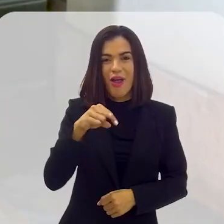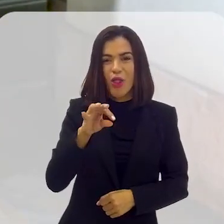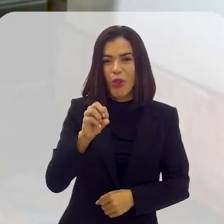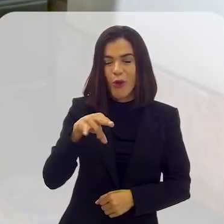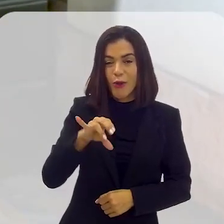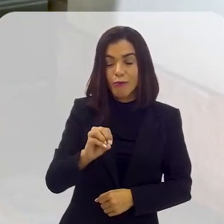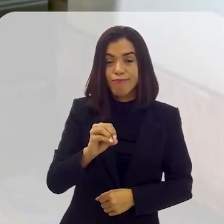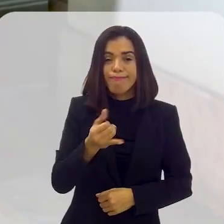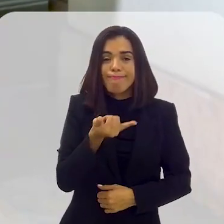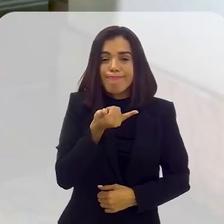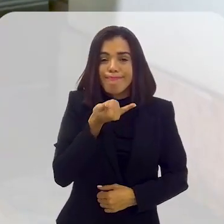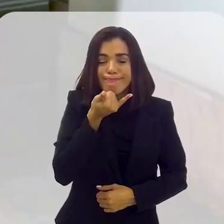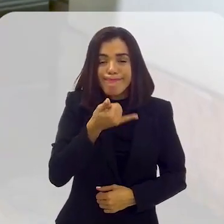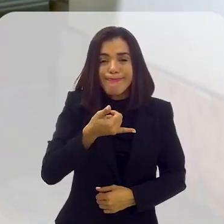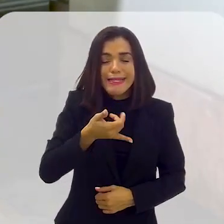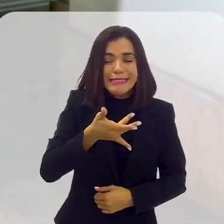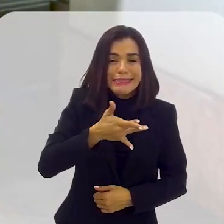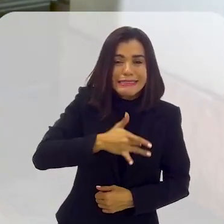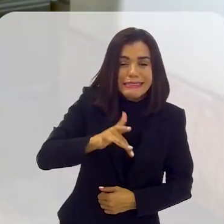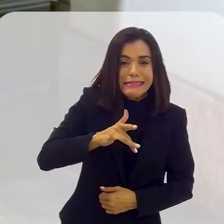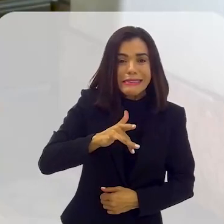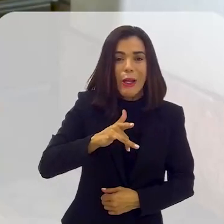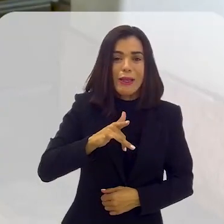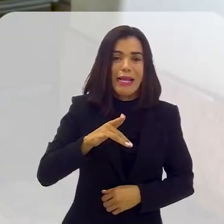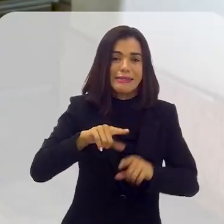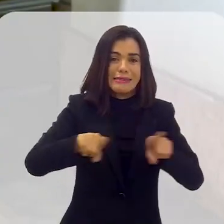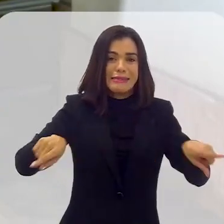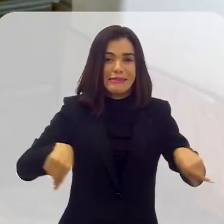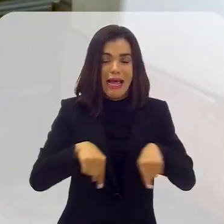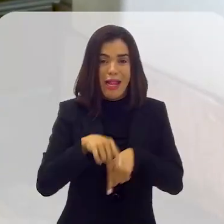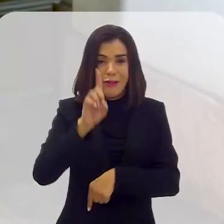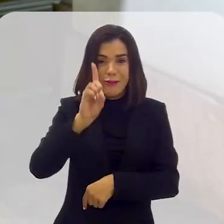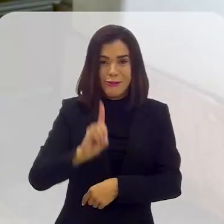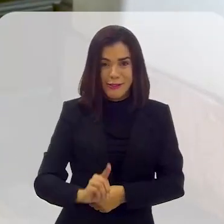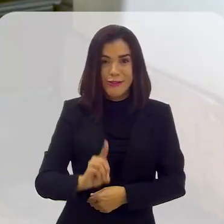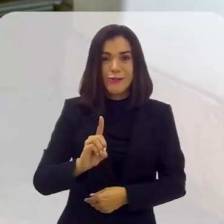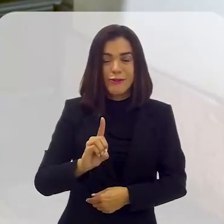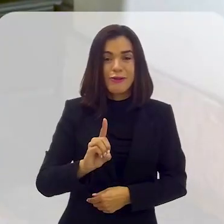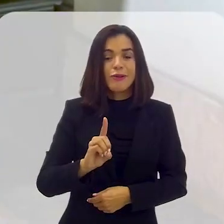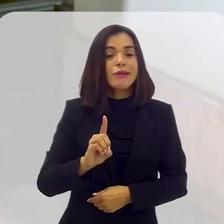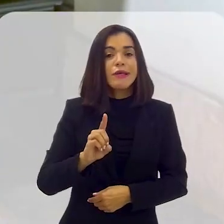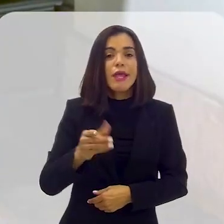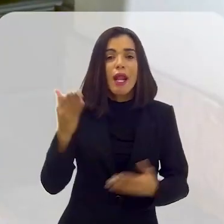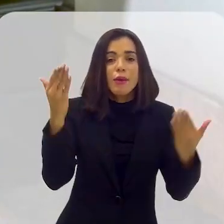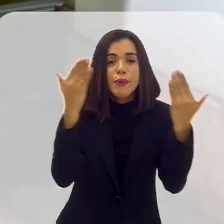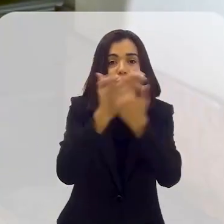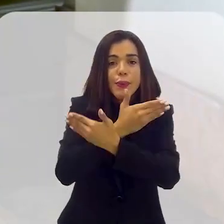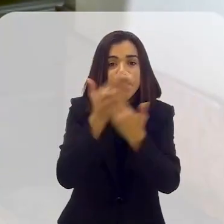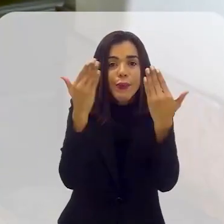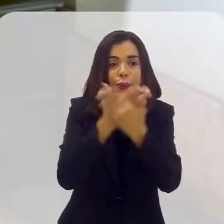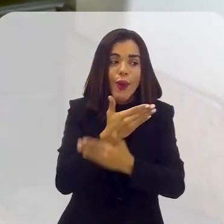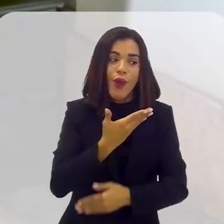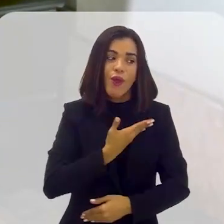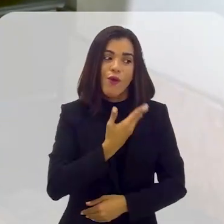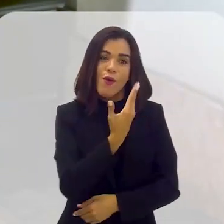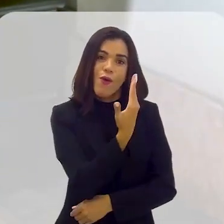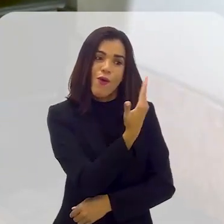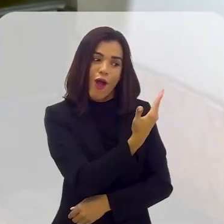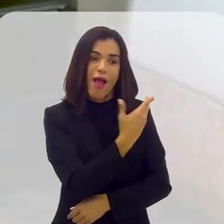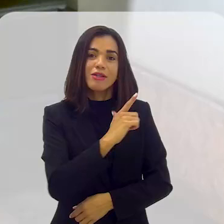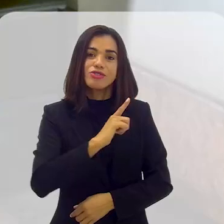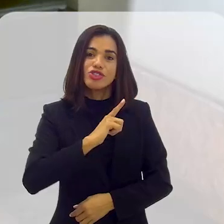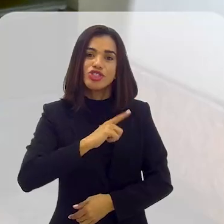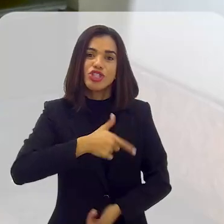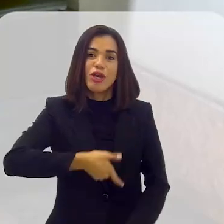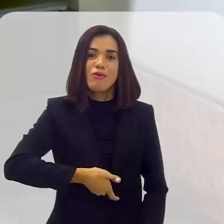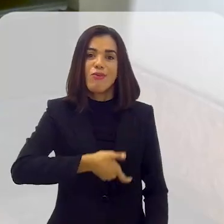Duarte, e lamentavelmente foi para uma sala do diretor, que era o barato, que era de liso na época, e ele sem ver que o colega